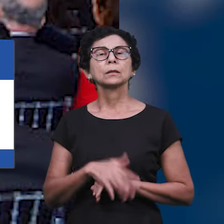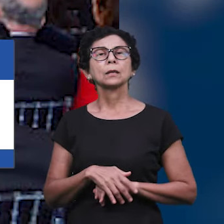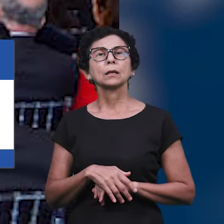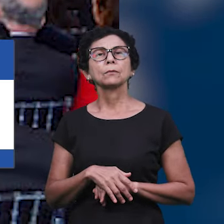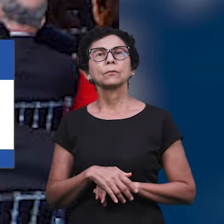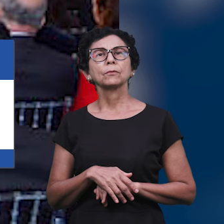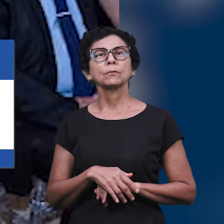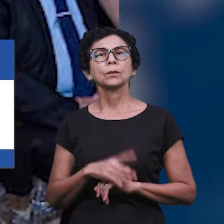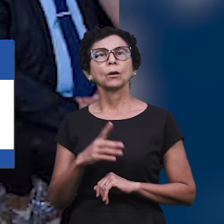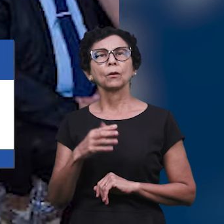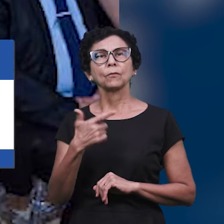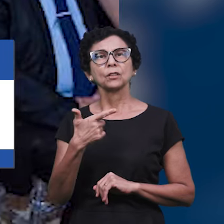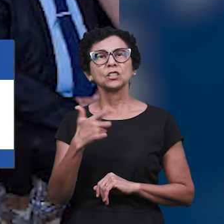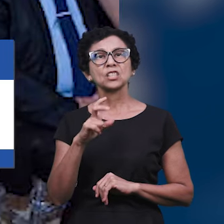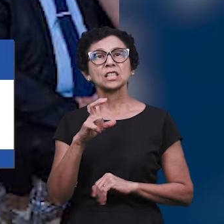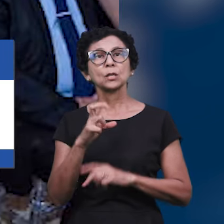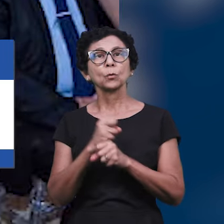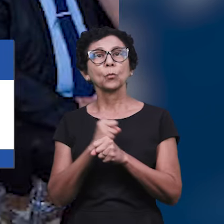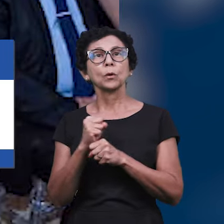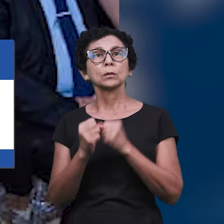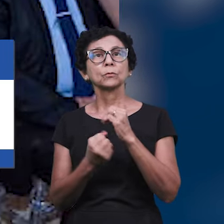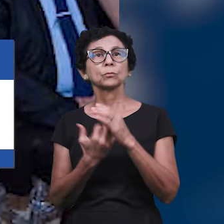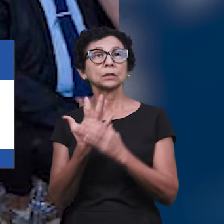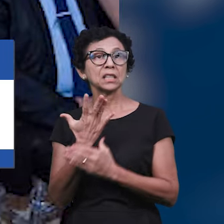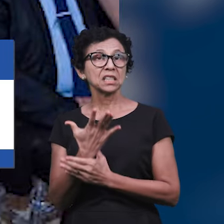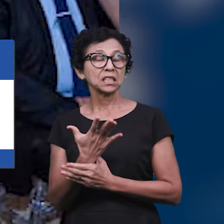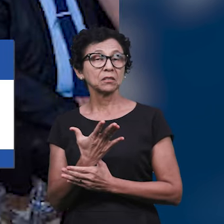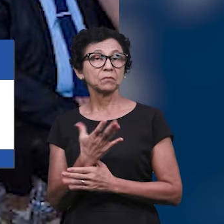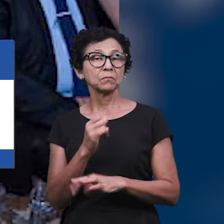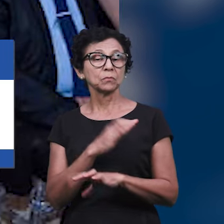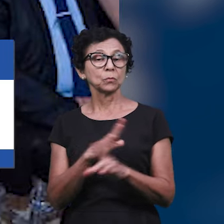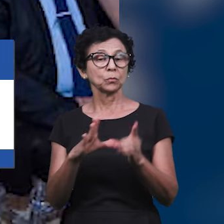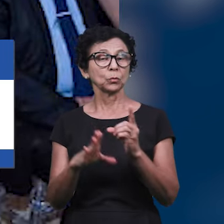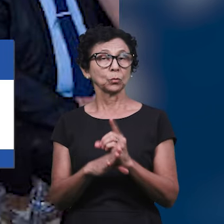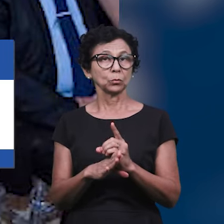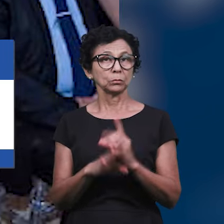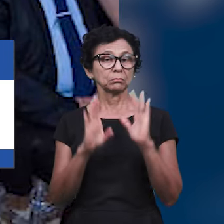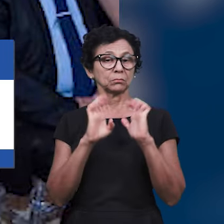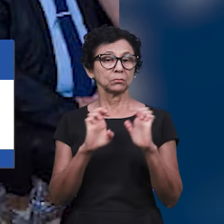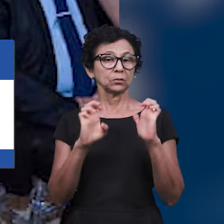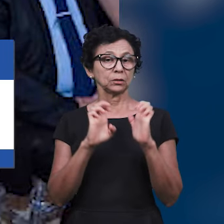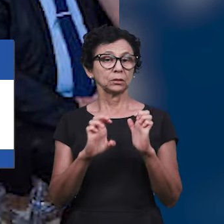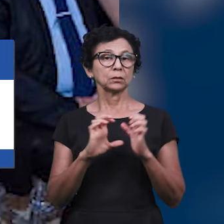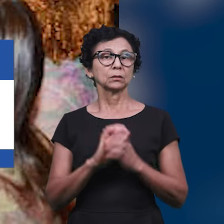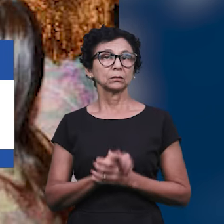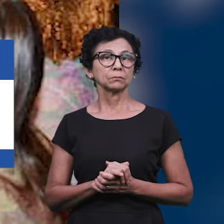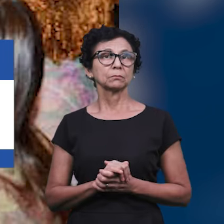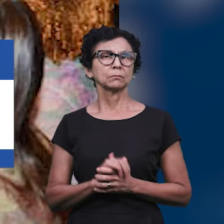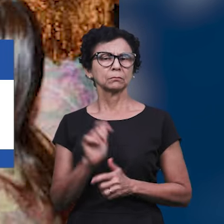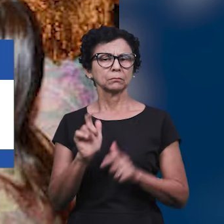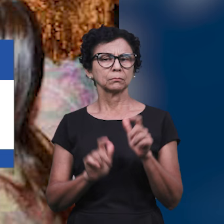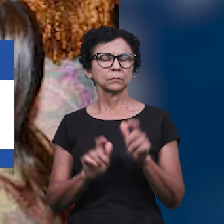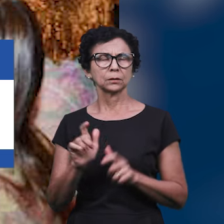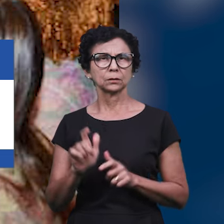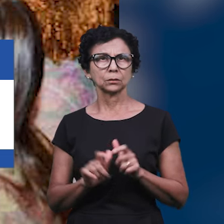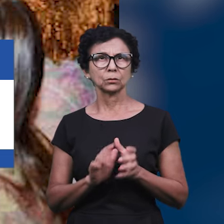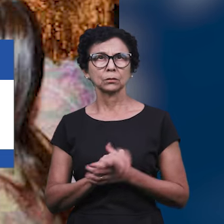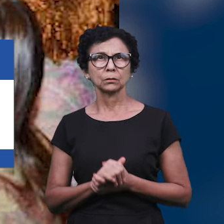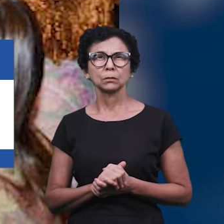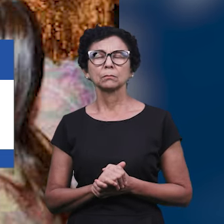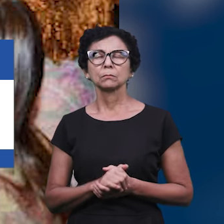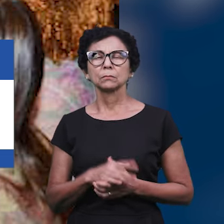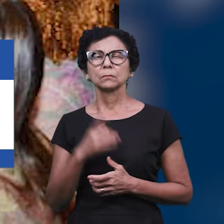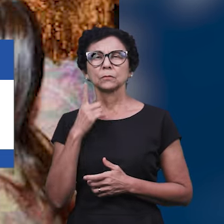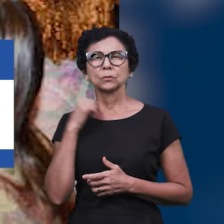anos de fundação. E tratou-se ali também de um culto evangelístico em que diversas vidas puderam ouvir